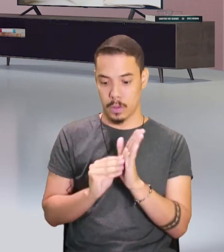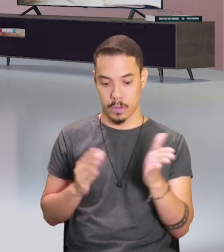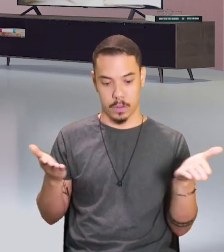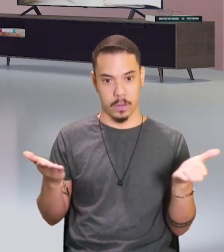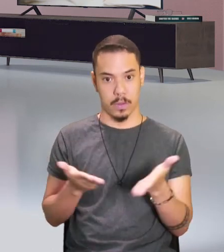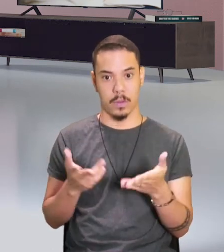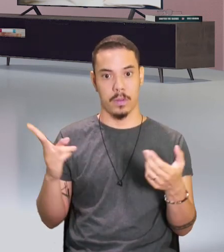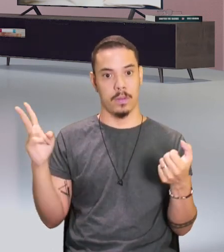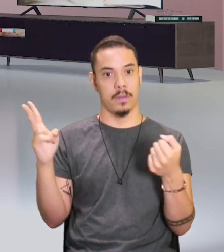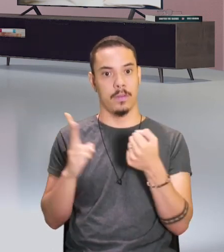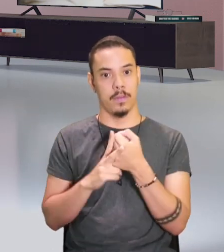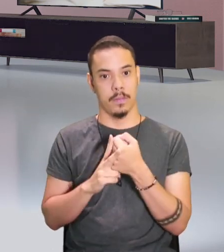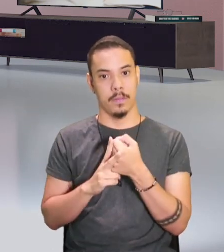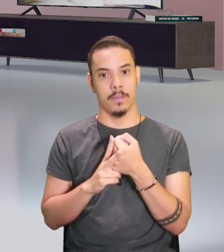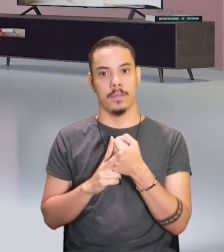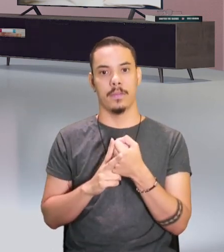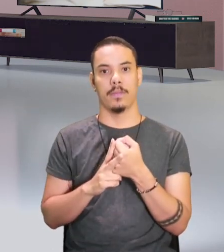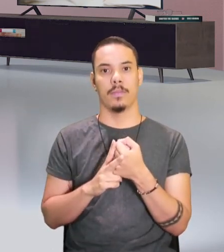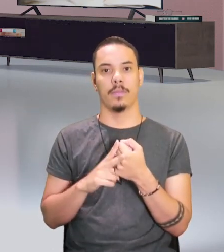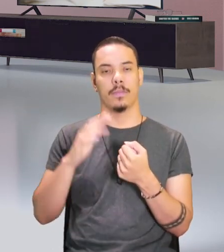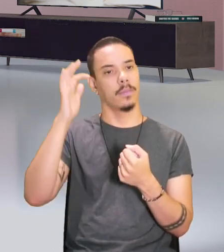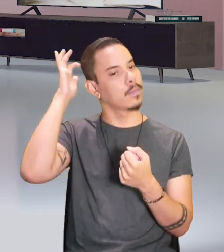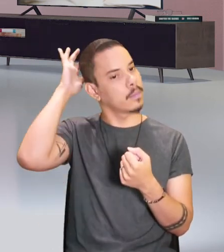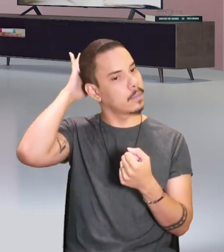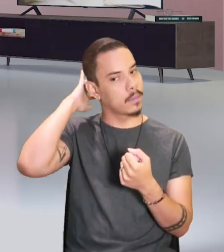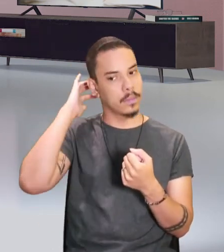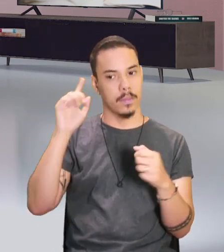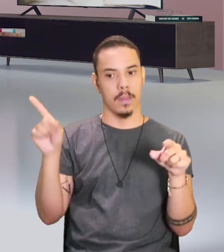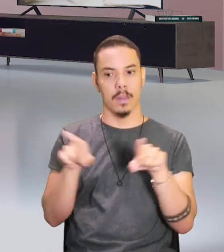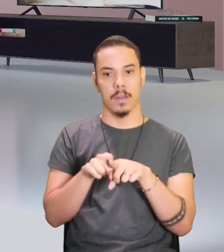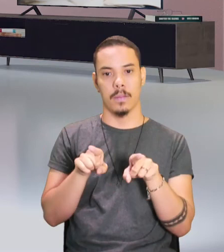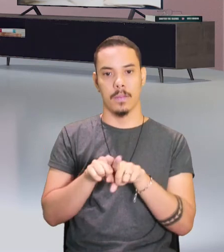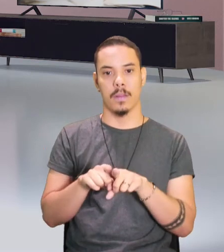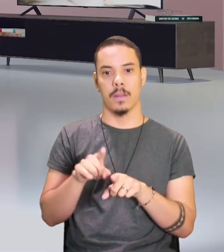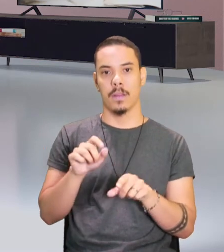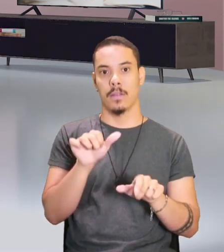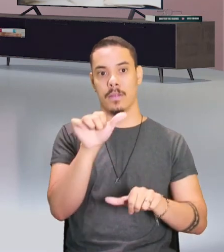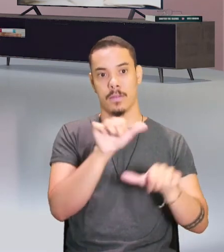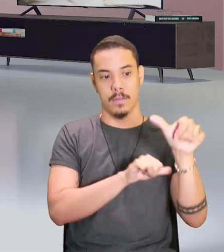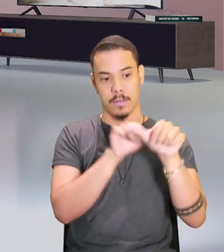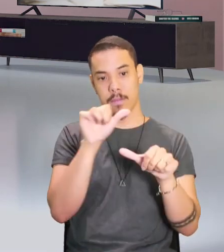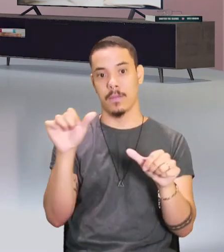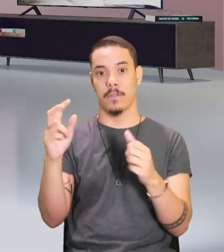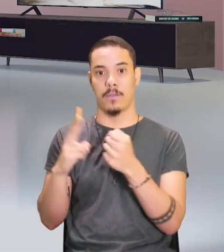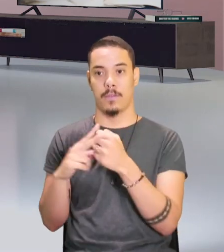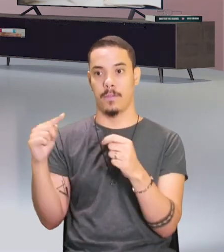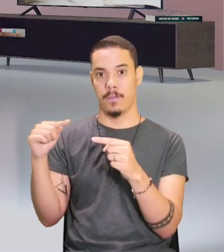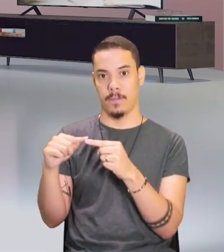os verbos regulares, e verbos irregulares.